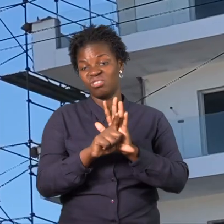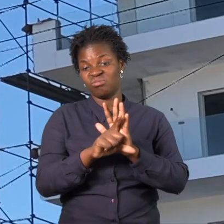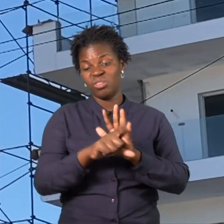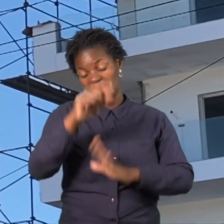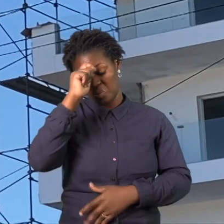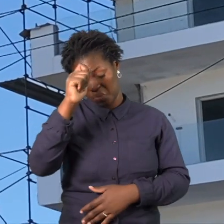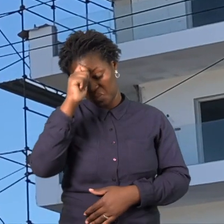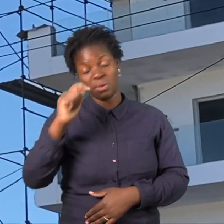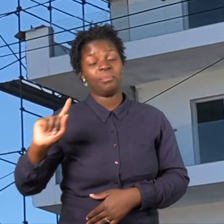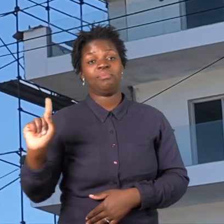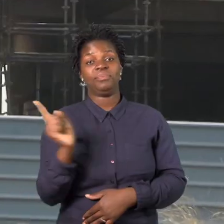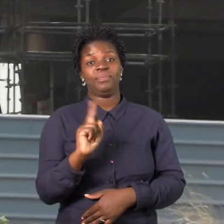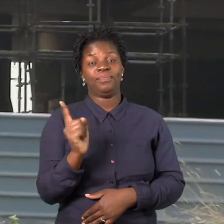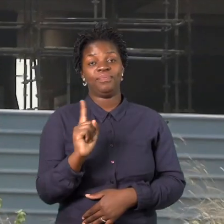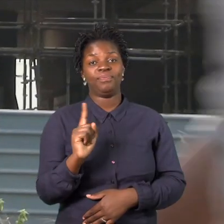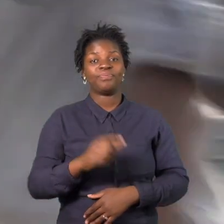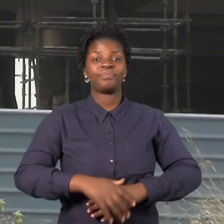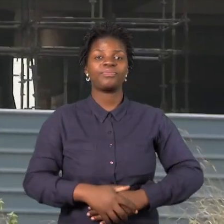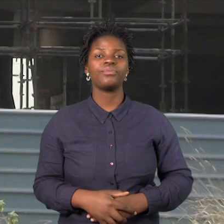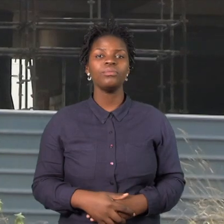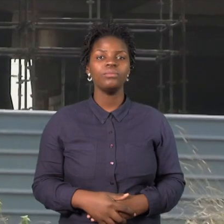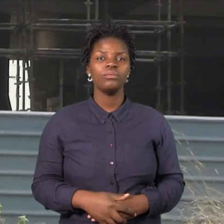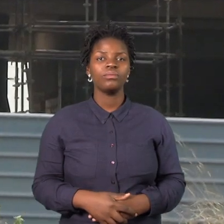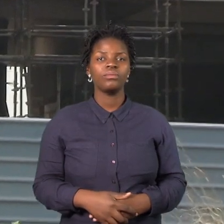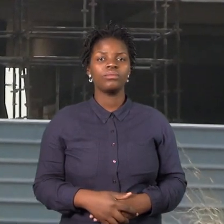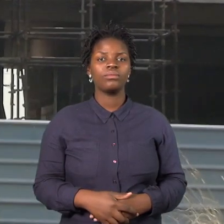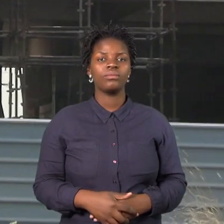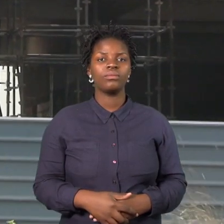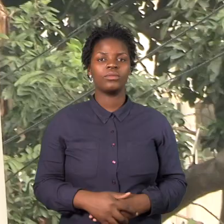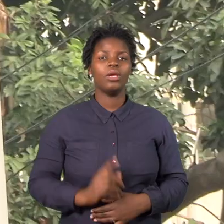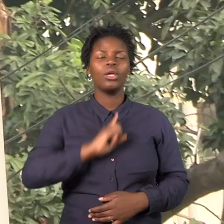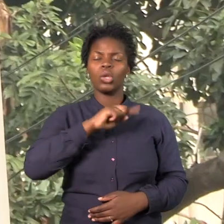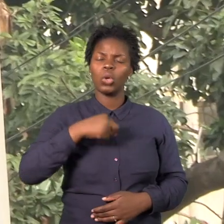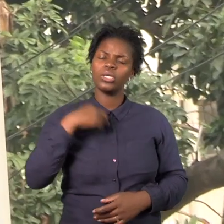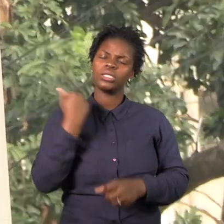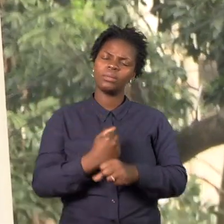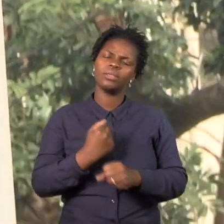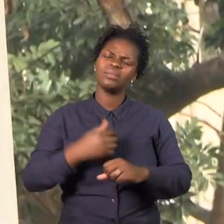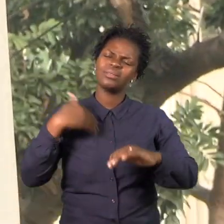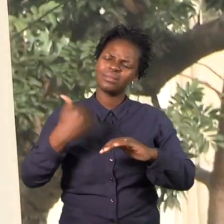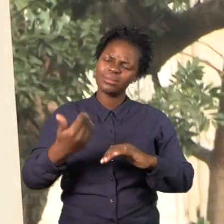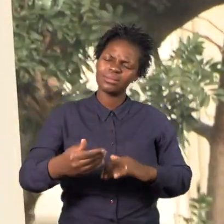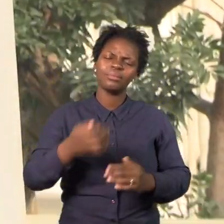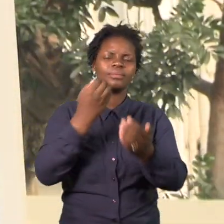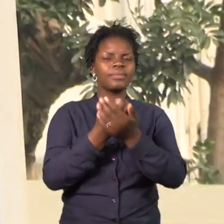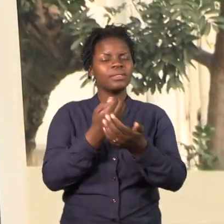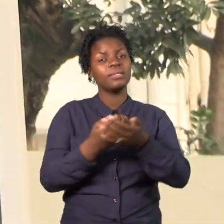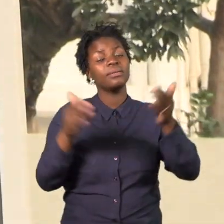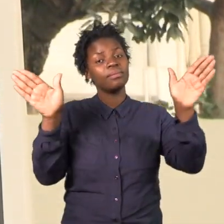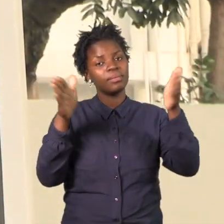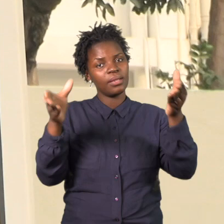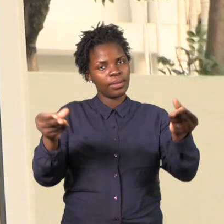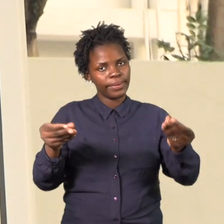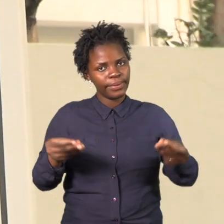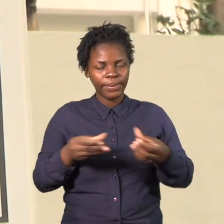outras justificam-se alegando que os colaboradores preferem não usar o equipamento. Estamos de fronte a uma